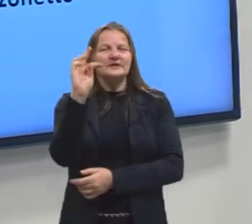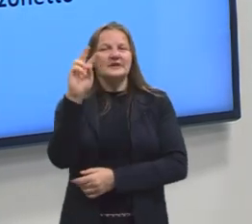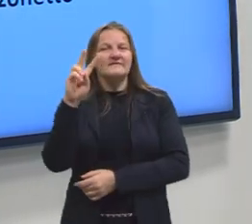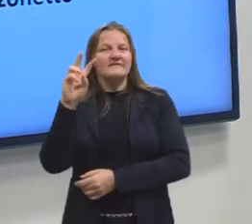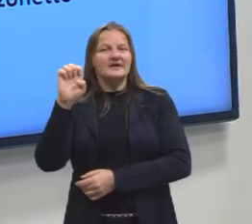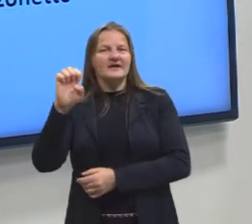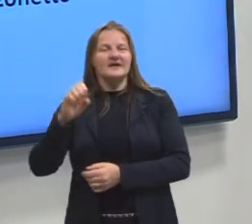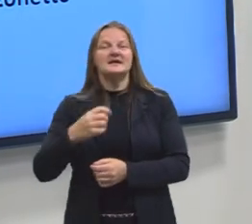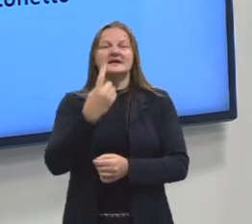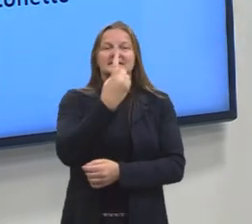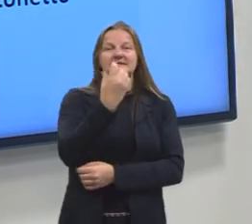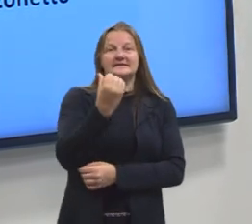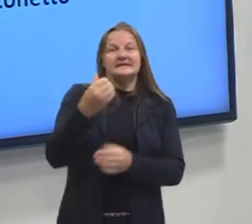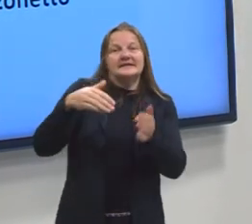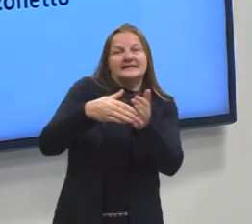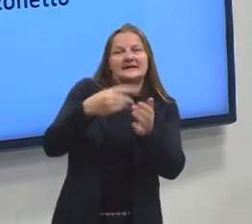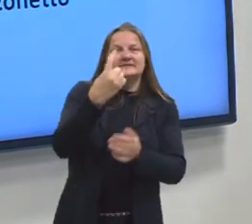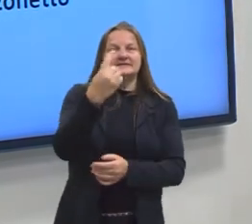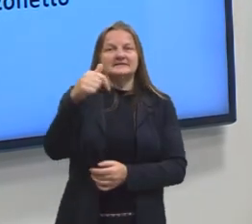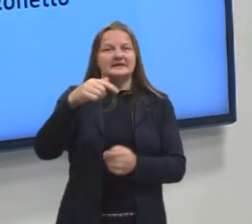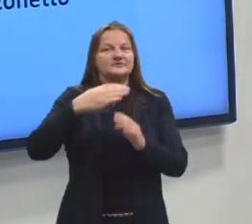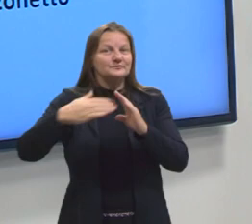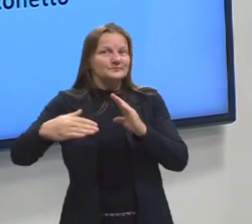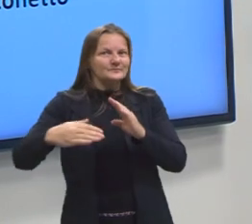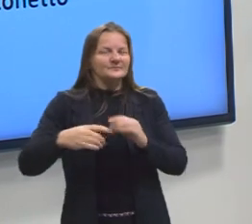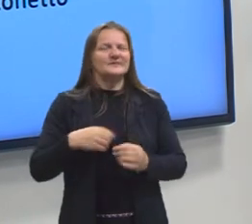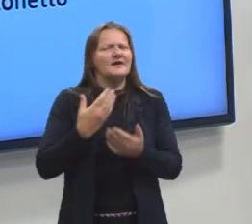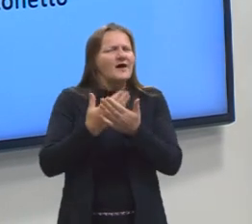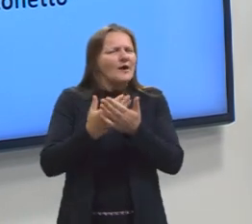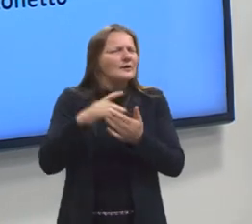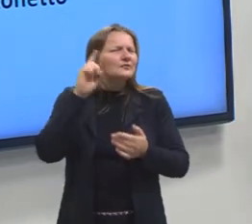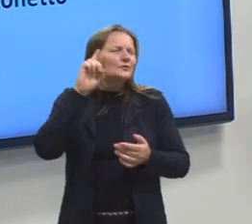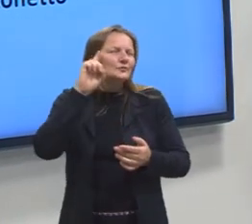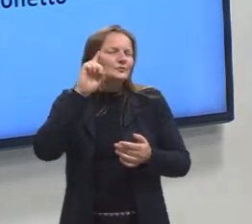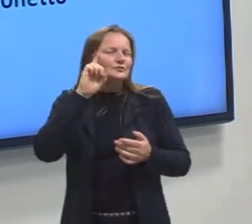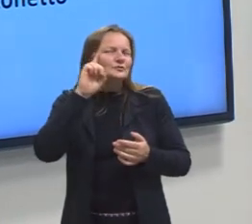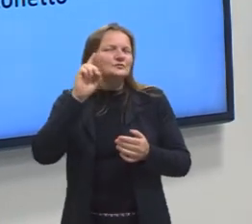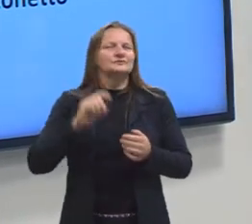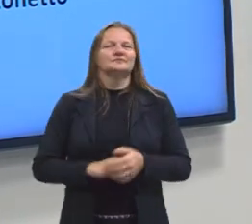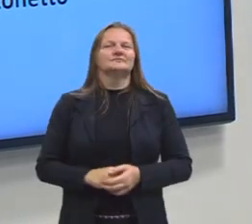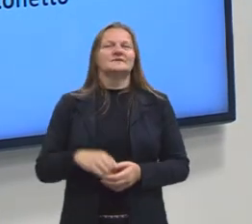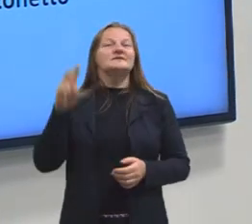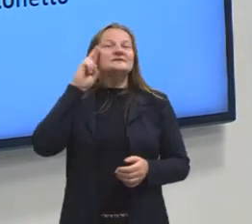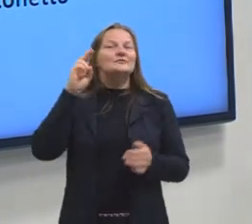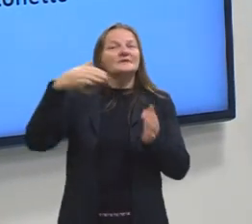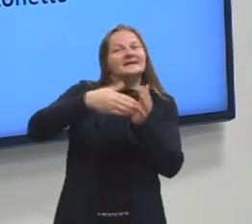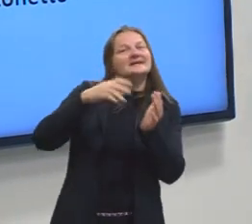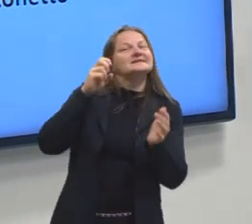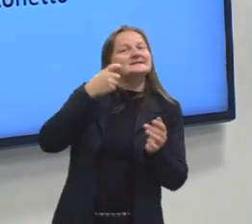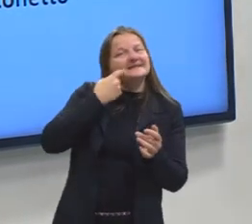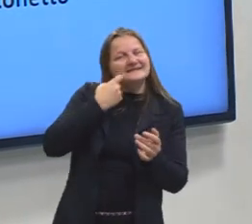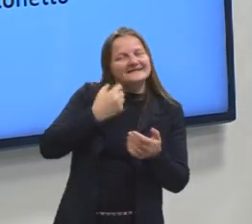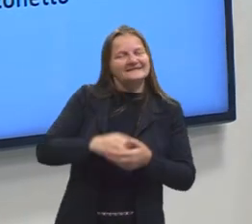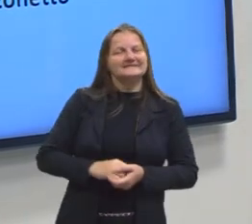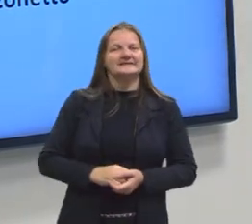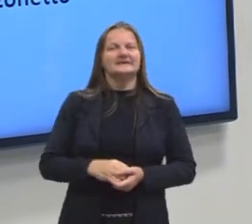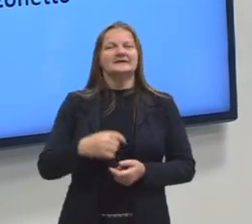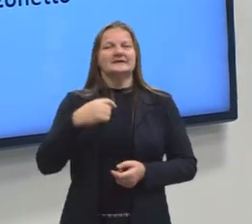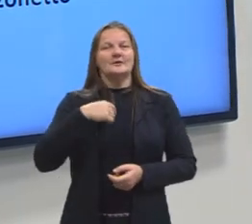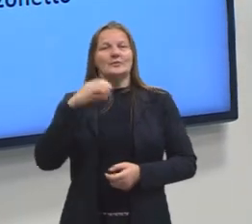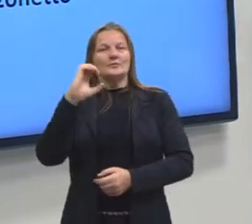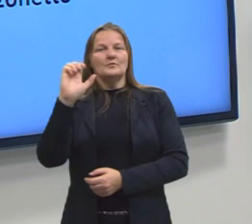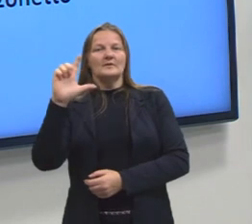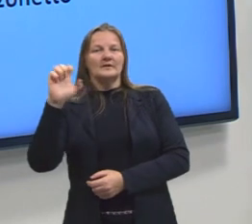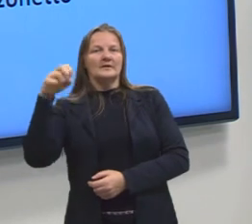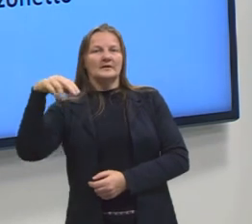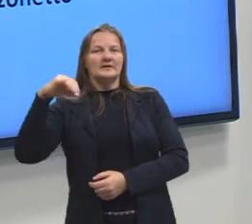sempre das 16h às 17h30, as nossas aulas de segunda à sexta. Eu sou o professor